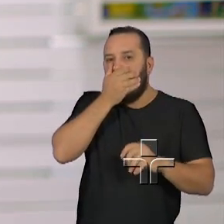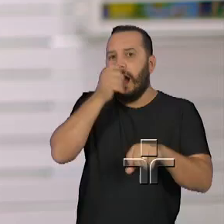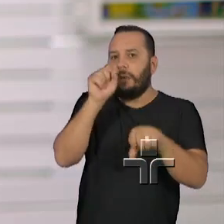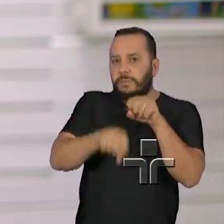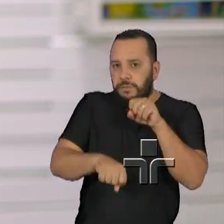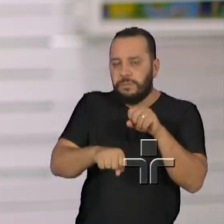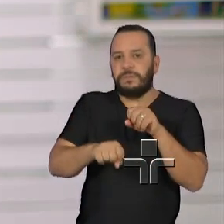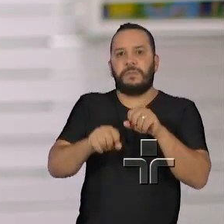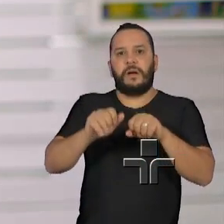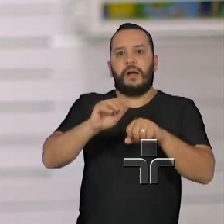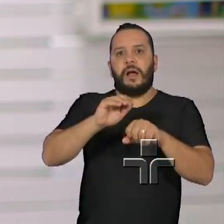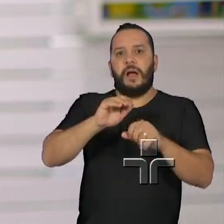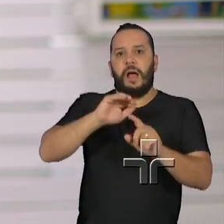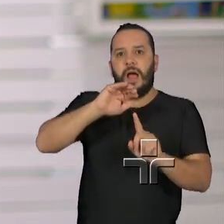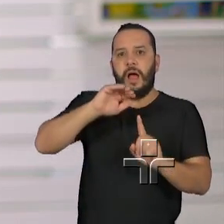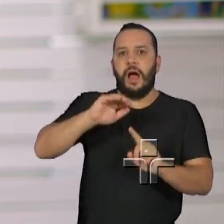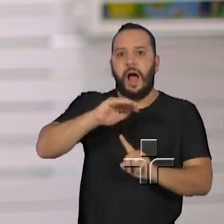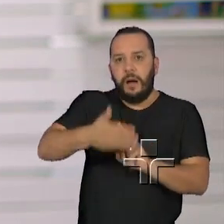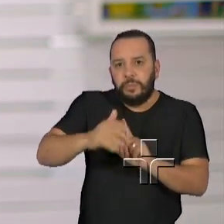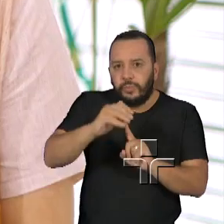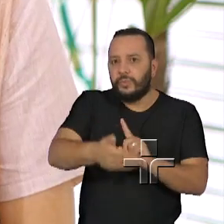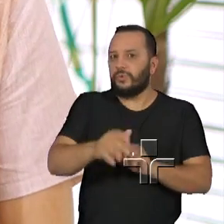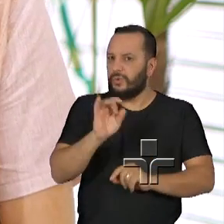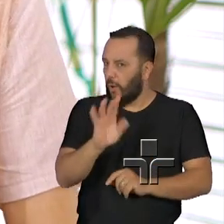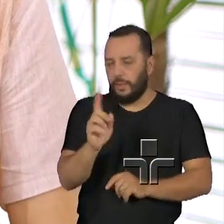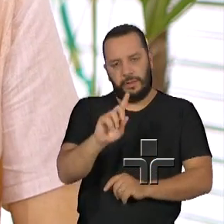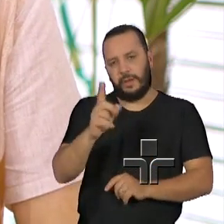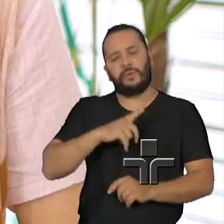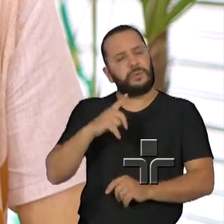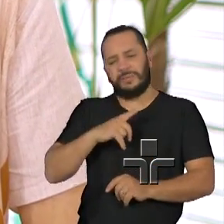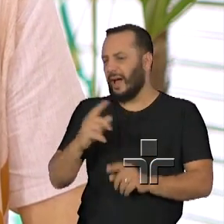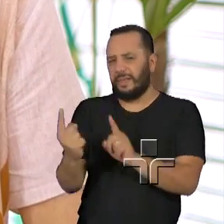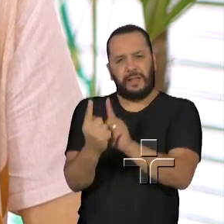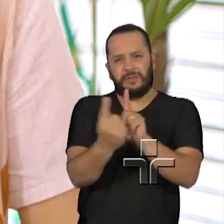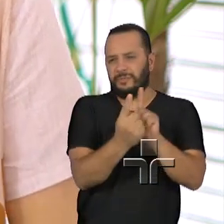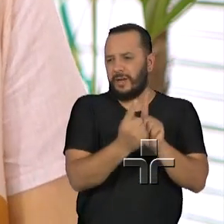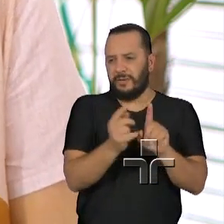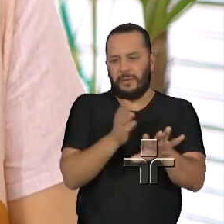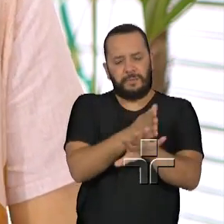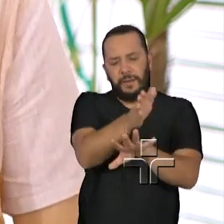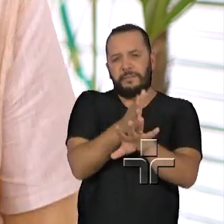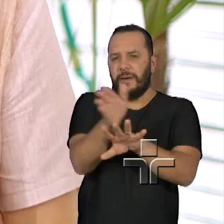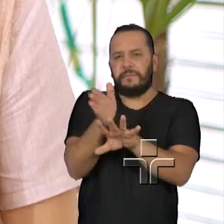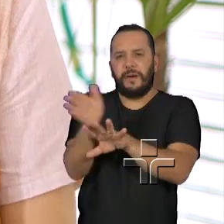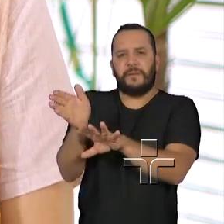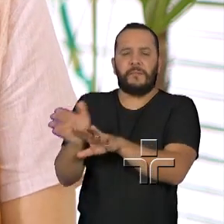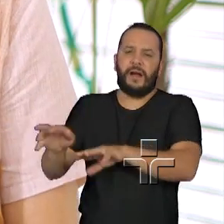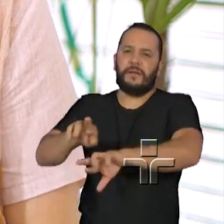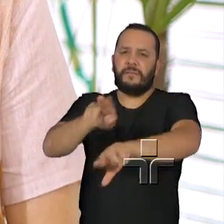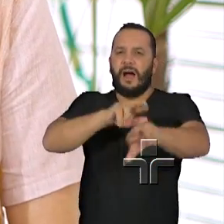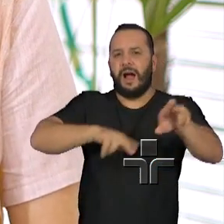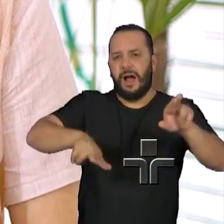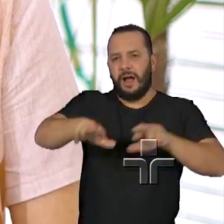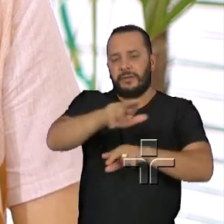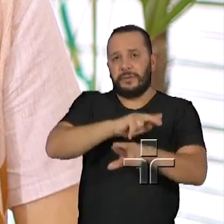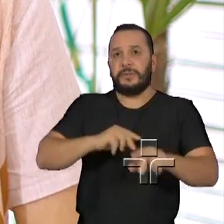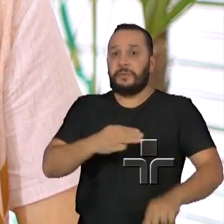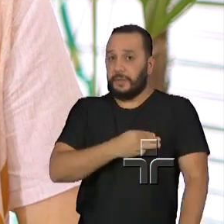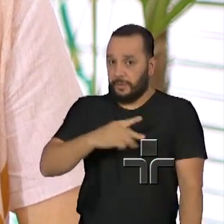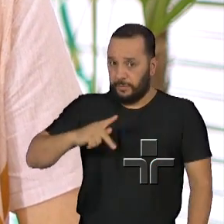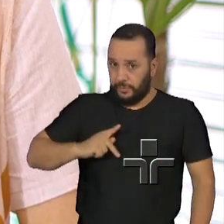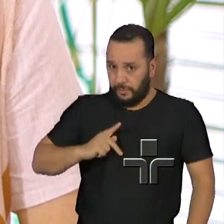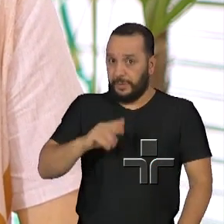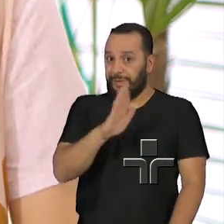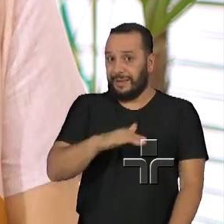disparador foi o fluxo de atendimento. Então quando o Ministério Público da nossa, da Infância e da Juventude, entra